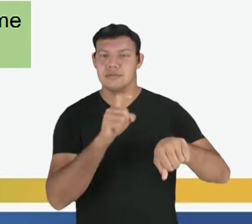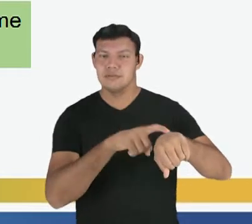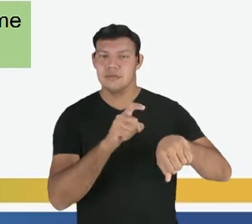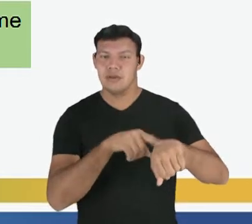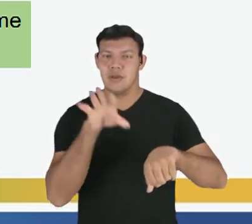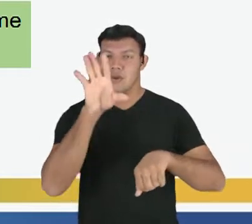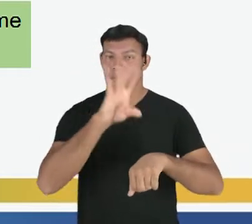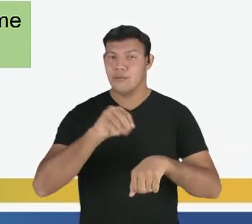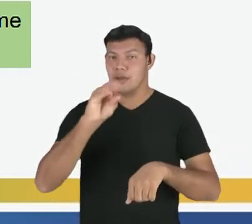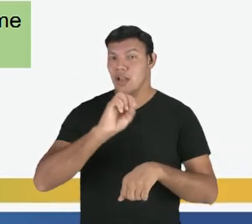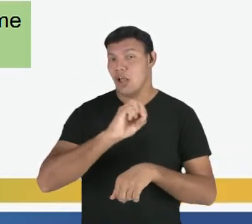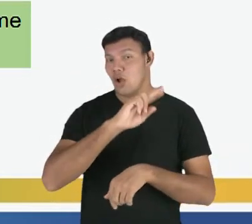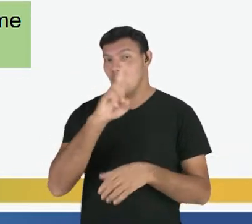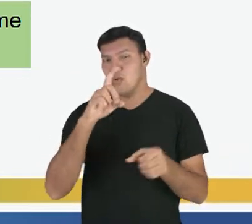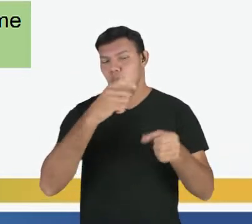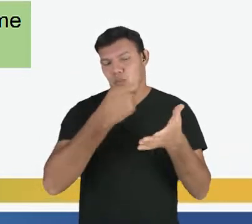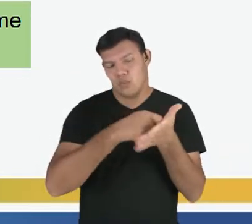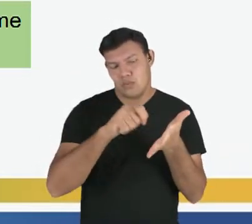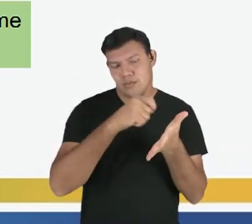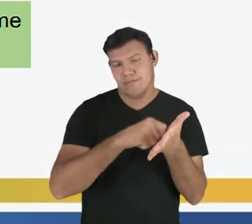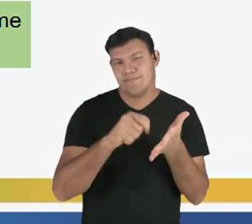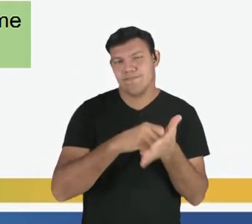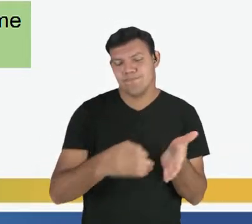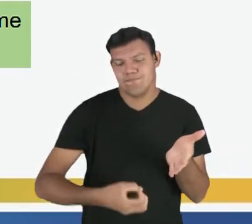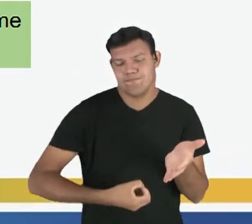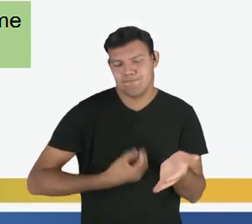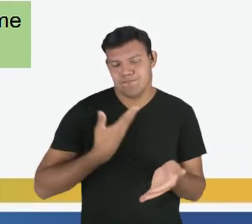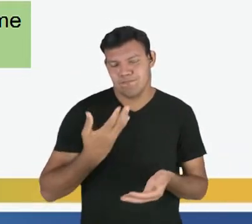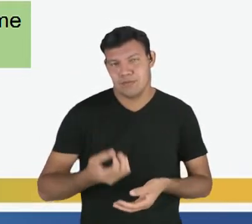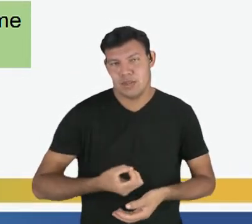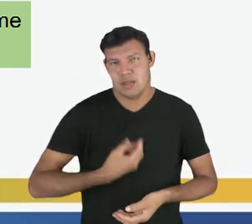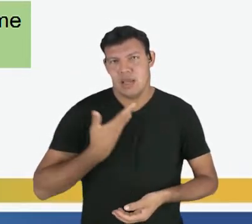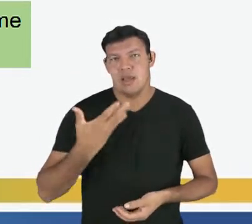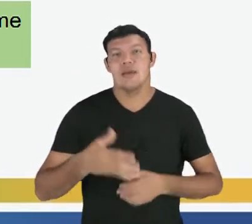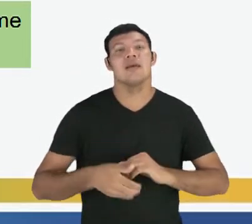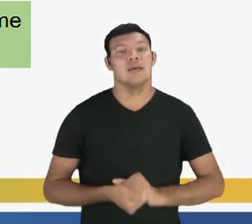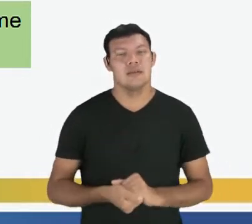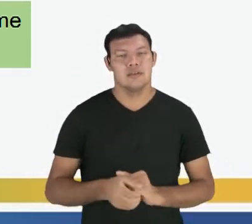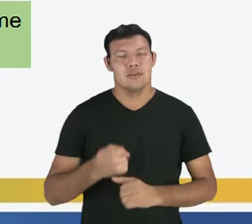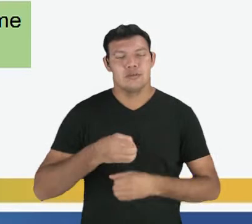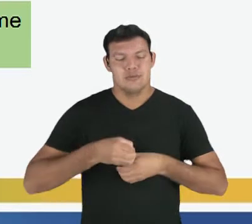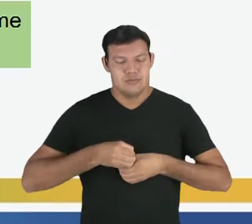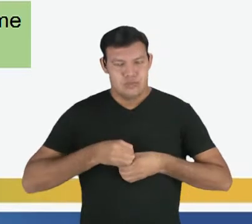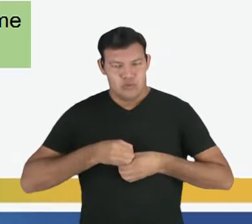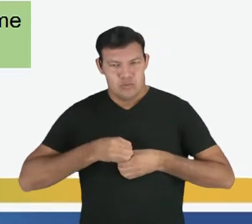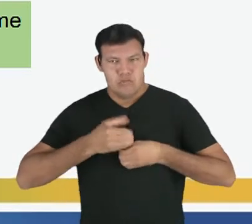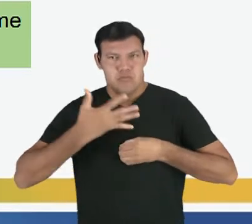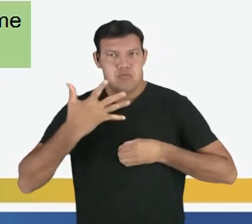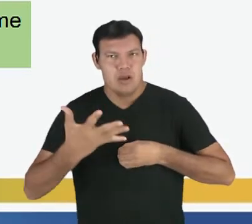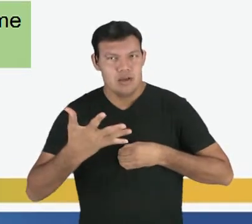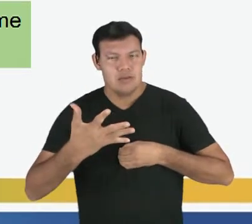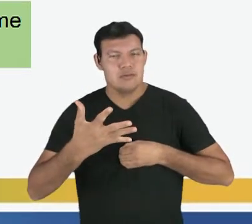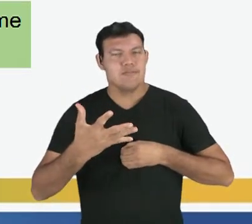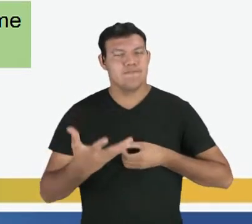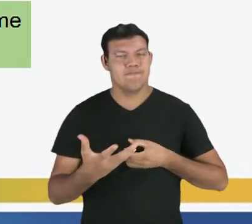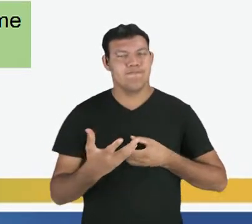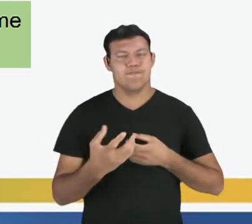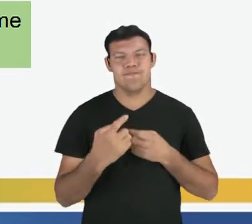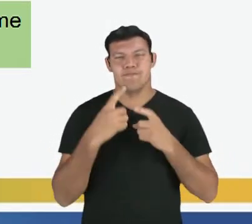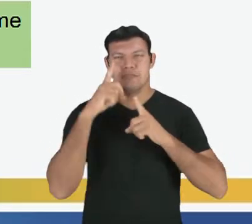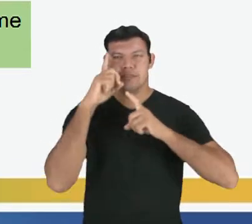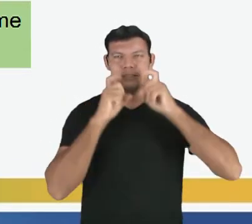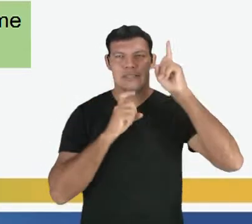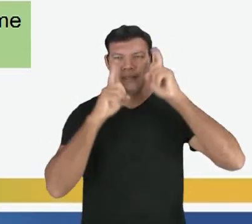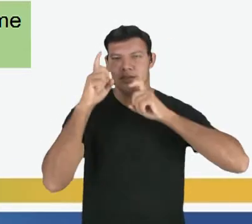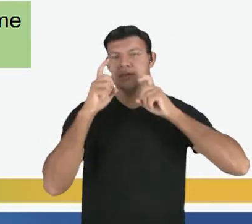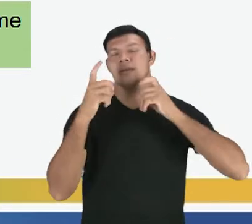ou da escrita. Quando você se expressa, sua atitude, sua expressão, sua fala é de